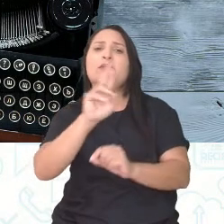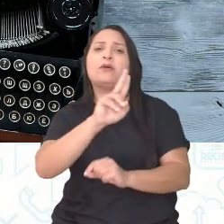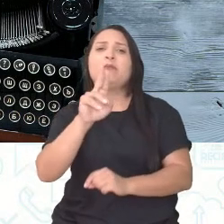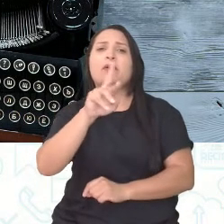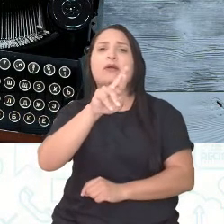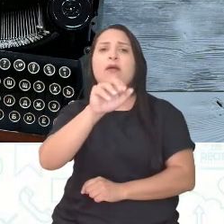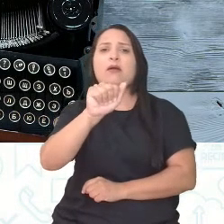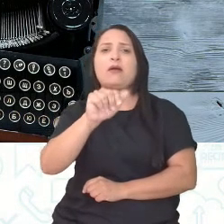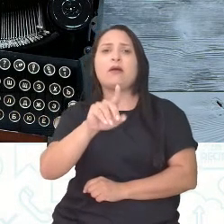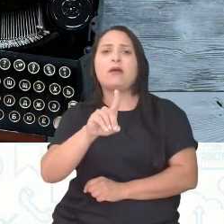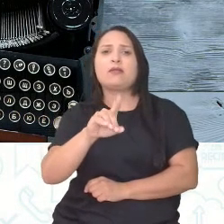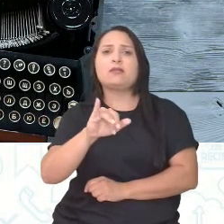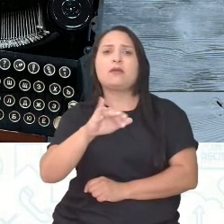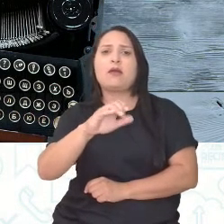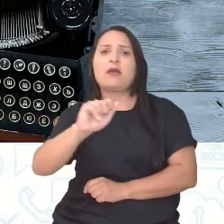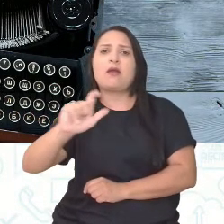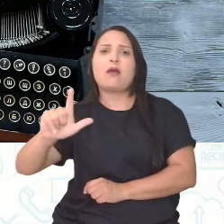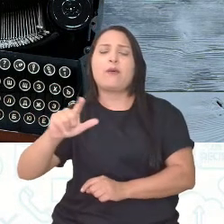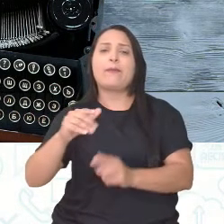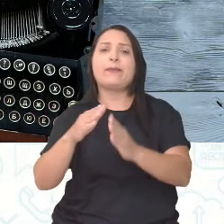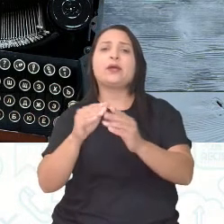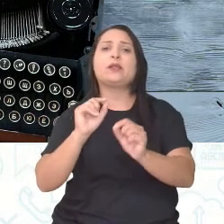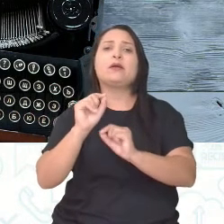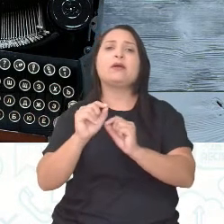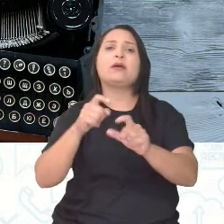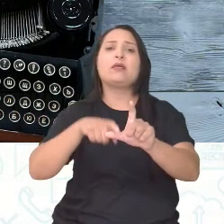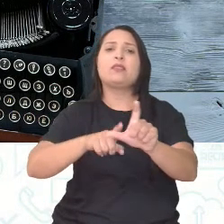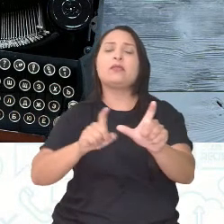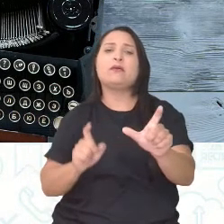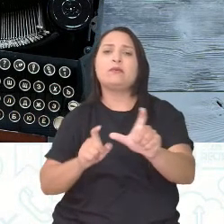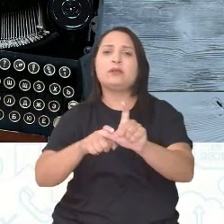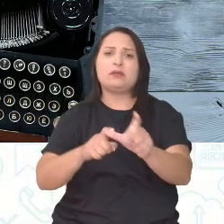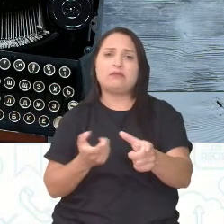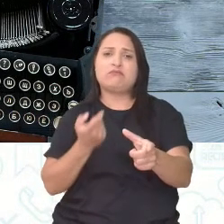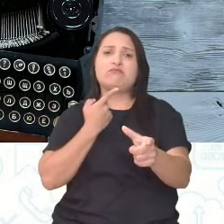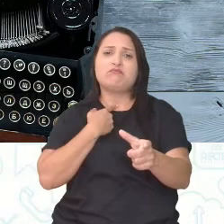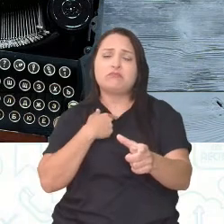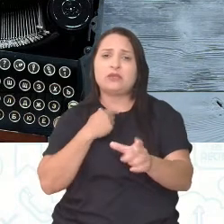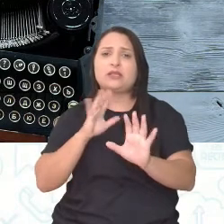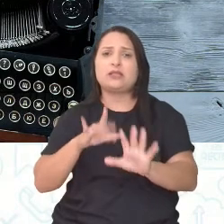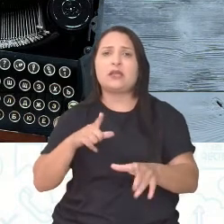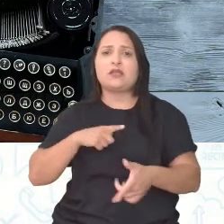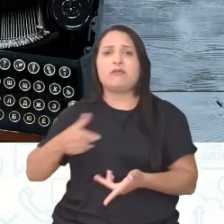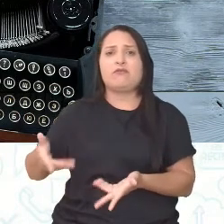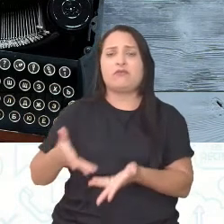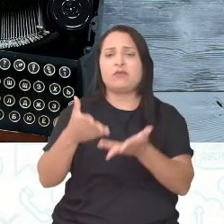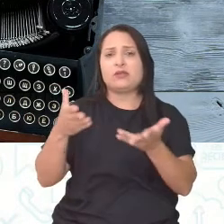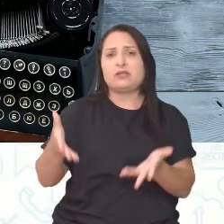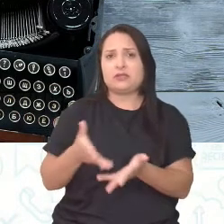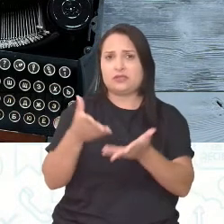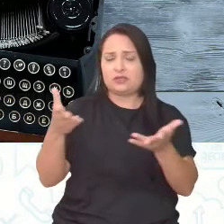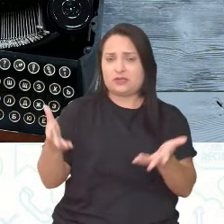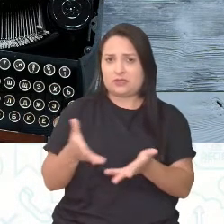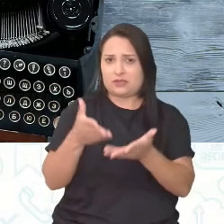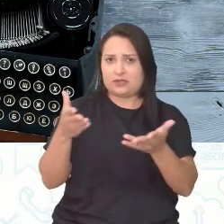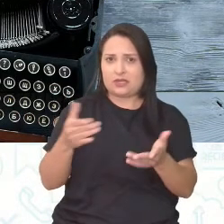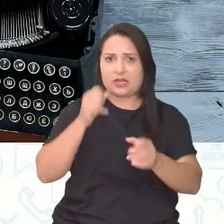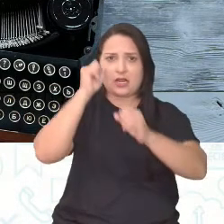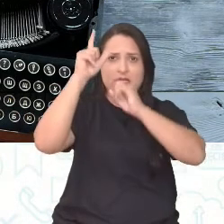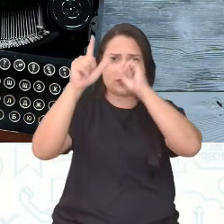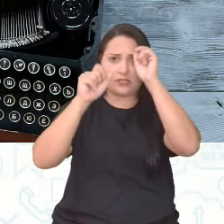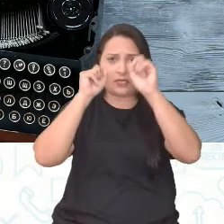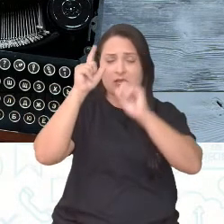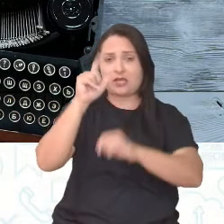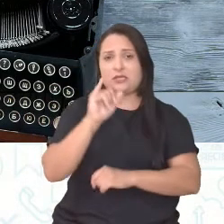pedia independência. Tinha as influências lá, ideais liberais, né? Influenciado ali pelas ideias